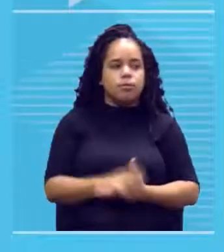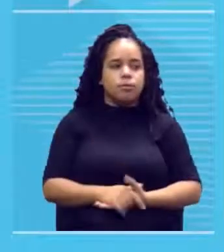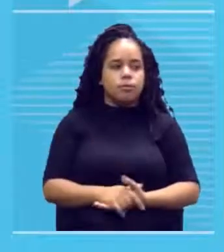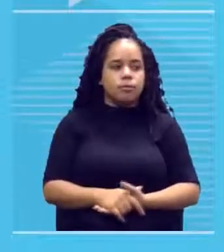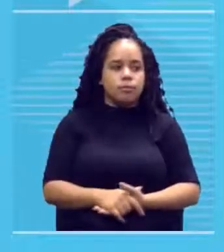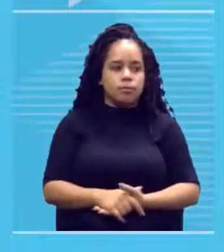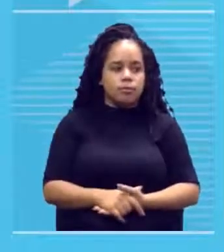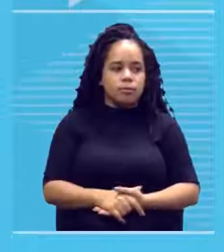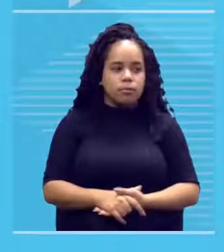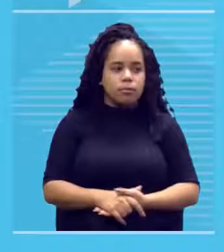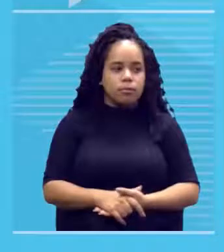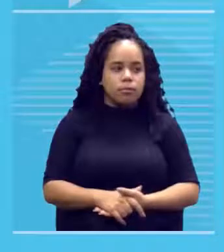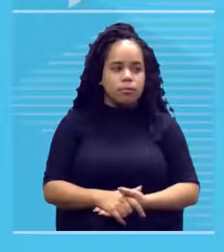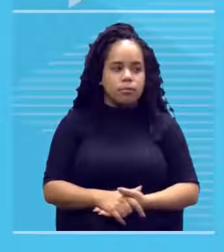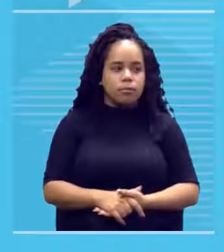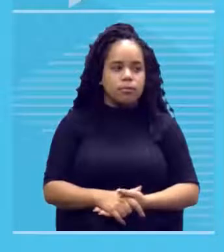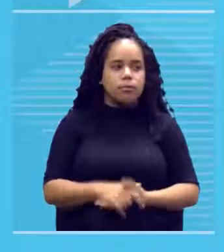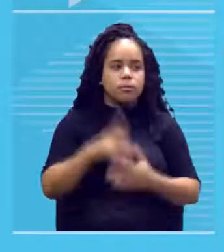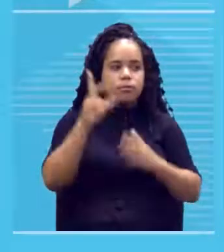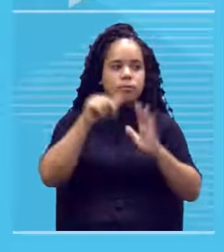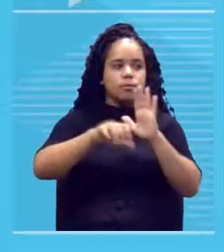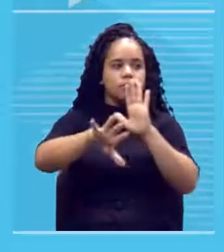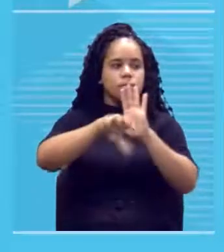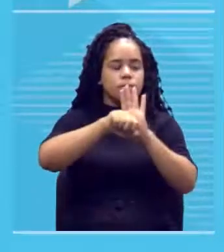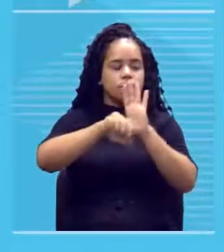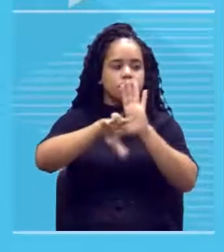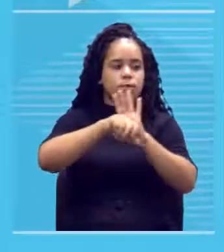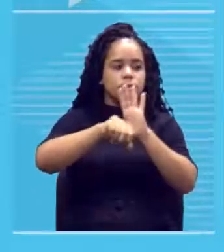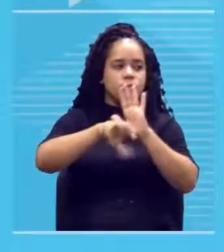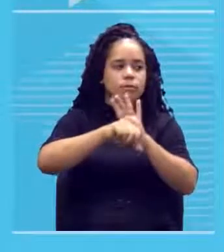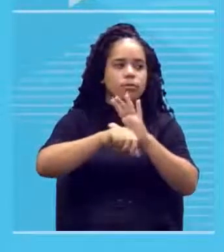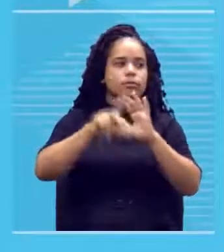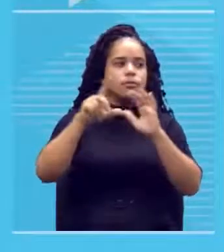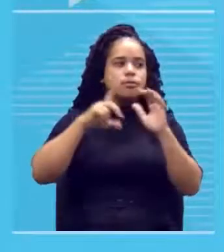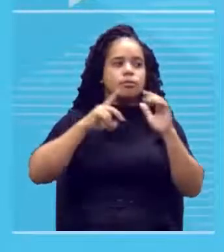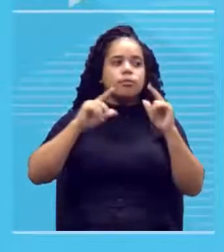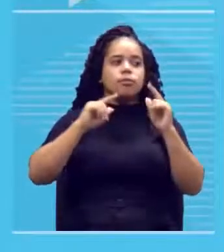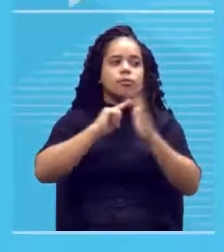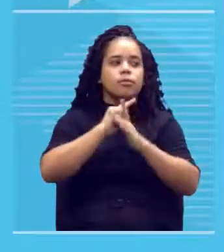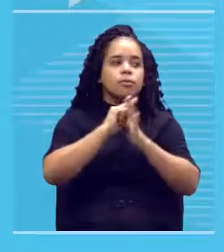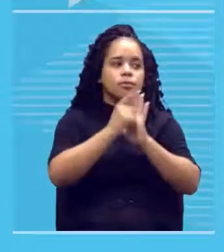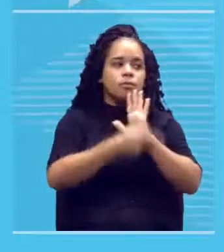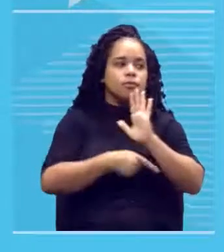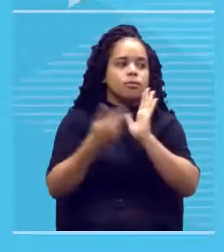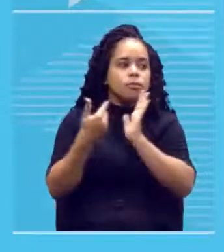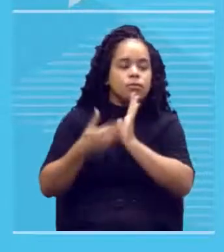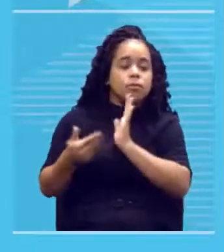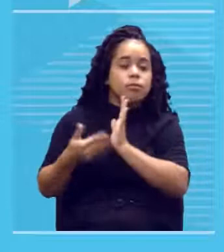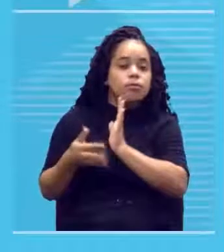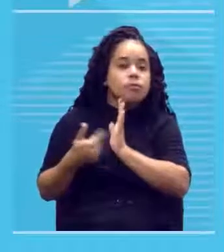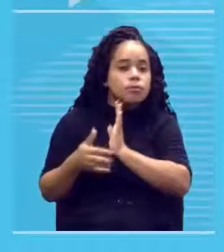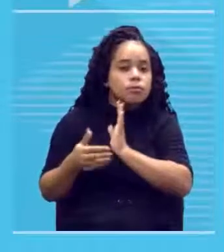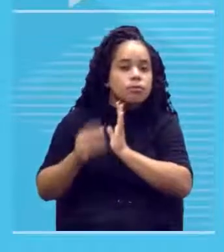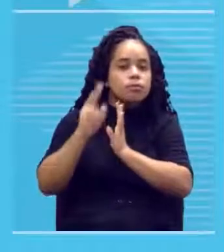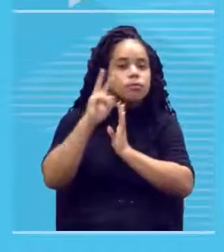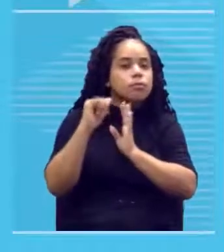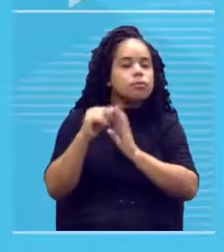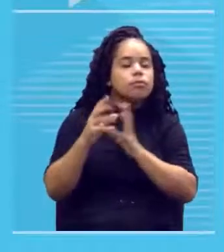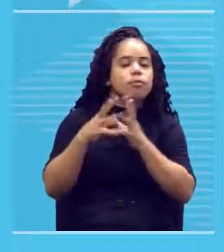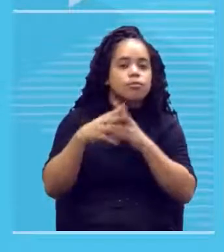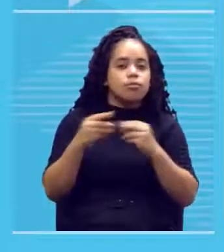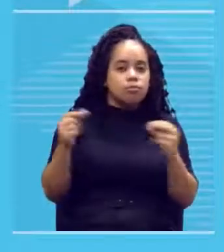Quando é abstrato, aí esses gêneros, eles se perdem e ficam ali. Se perdem não, eles se